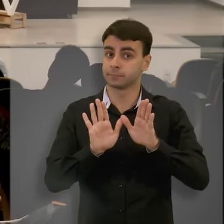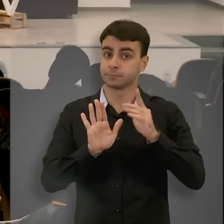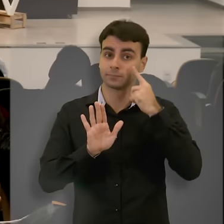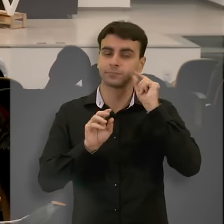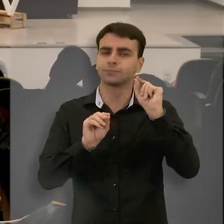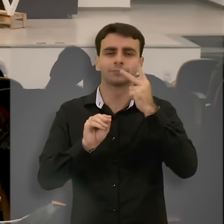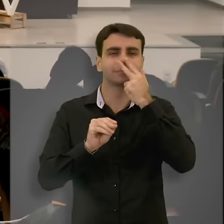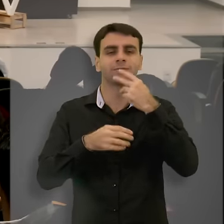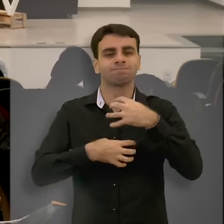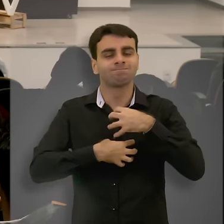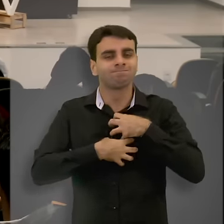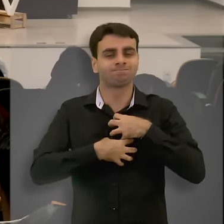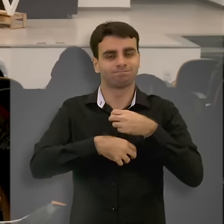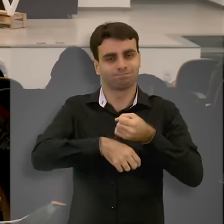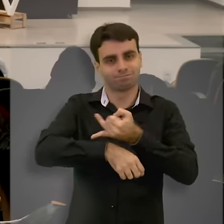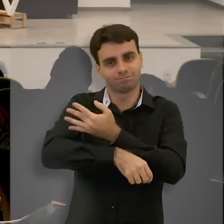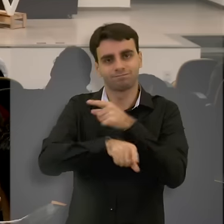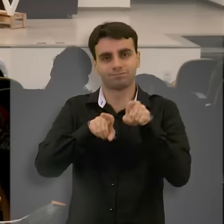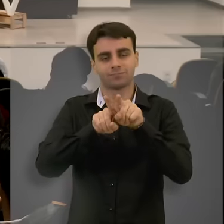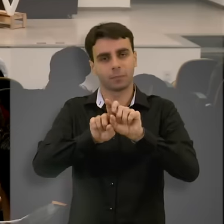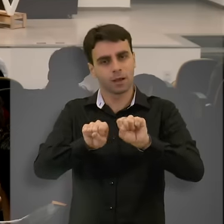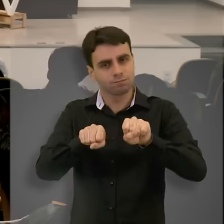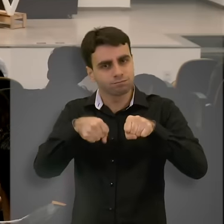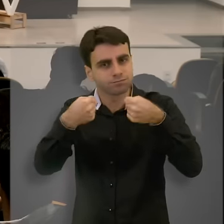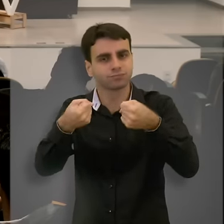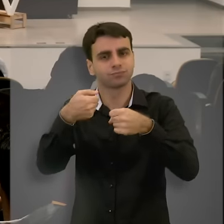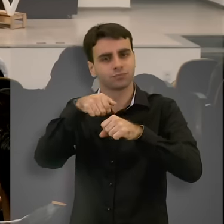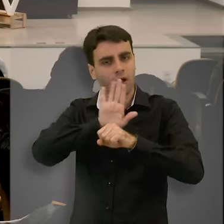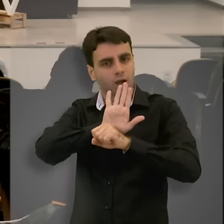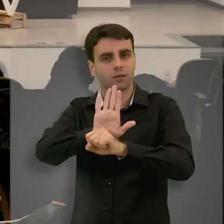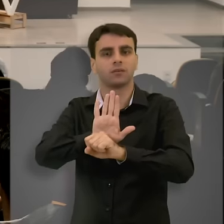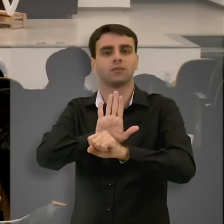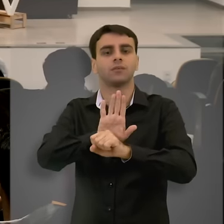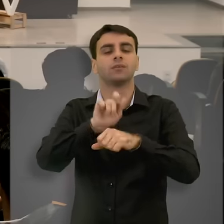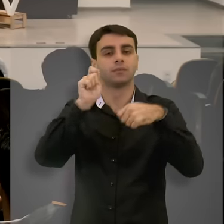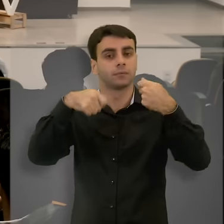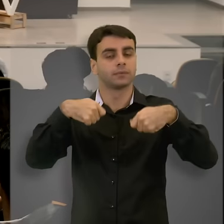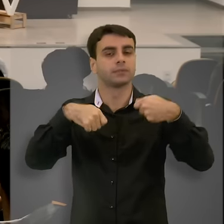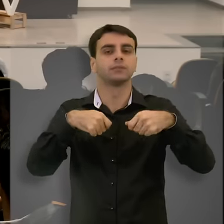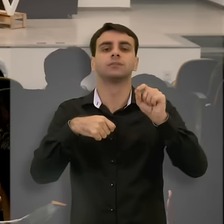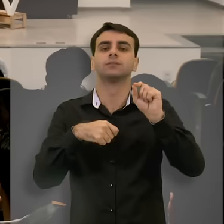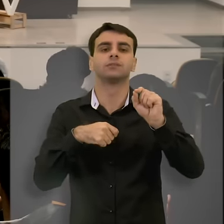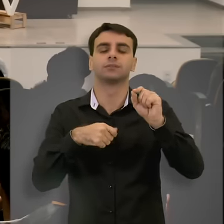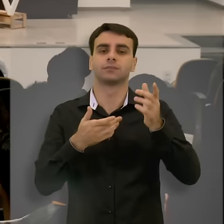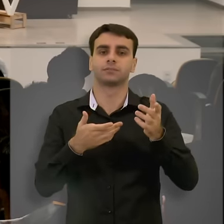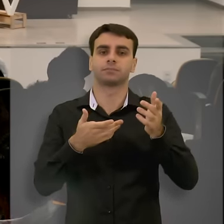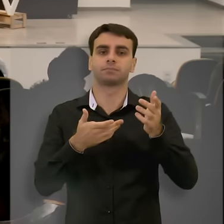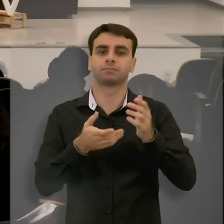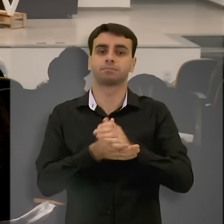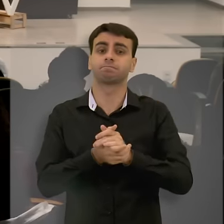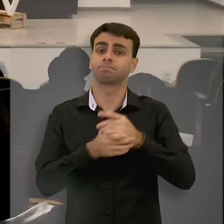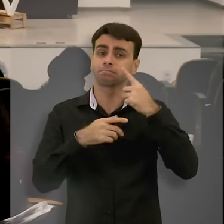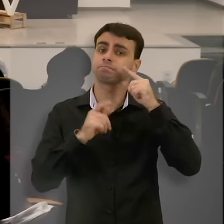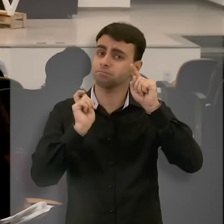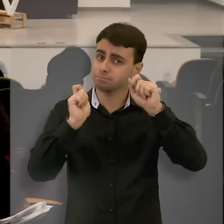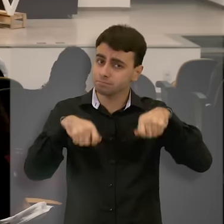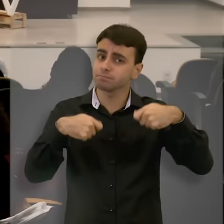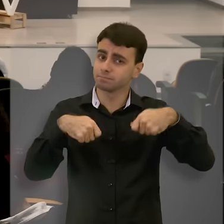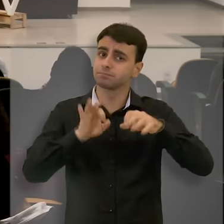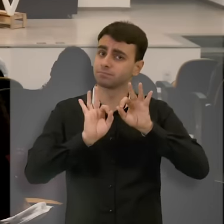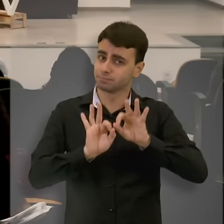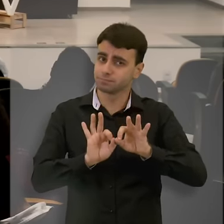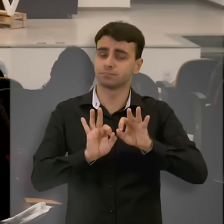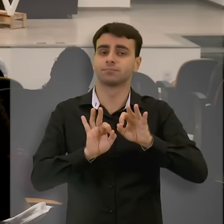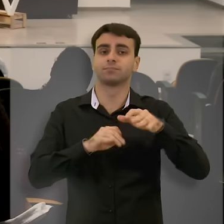cuidar das emoções e fortalecer a capacidade das pessoas de fazerem escolhas precisa de um cenário, de uma condição para